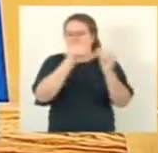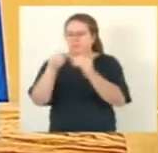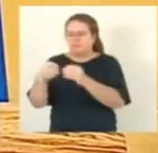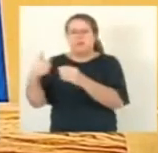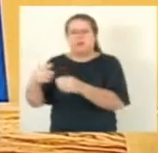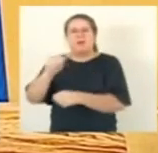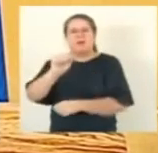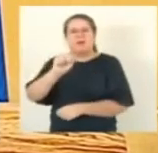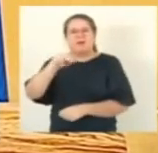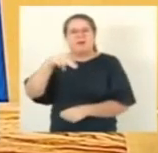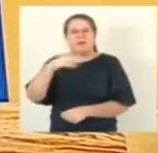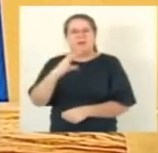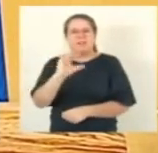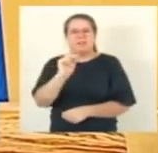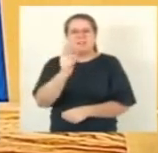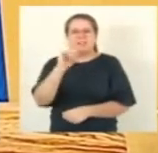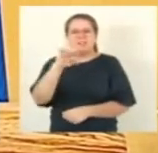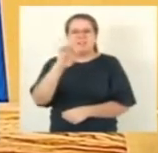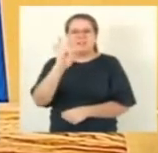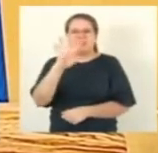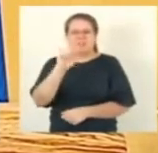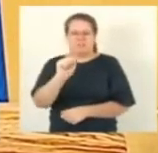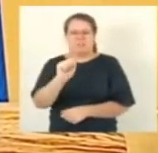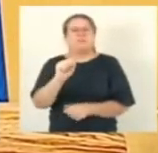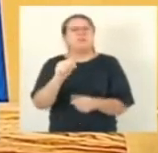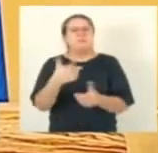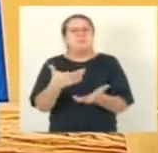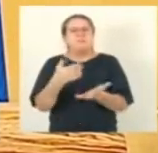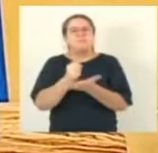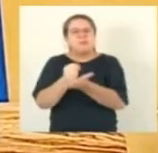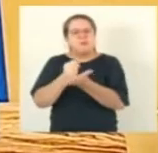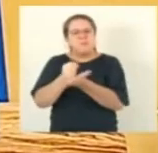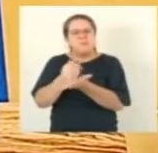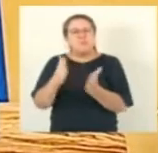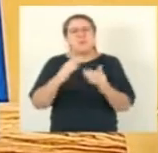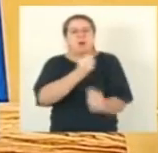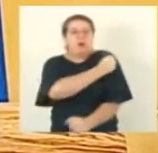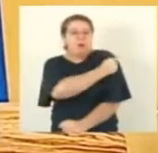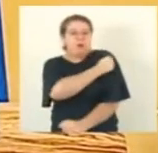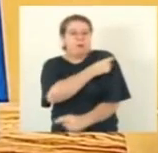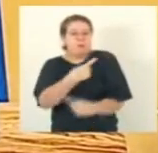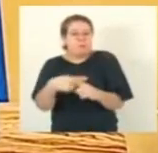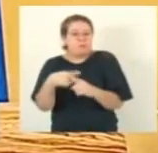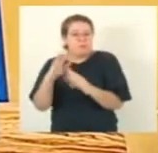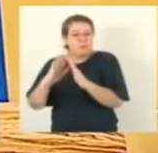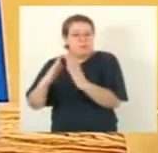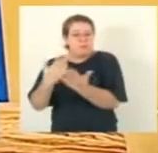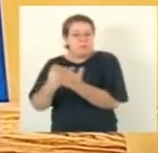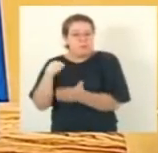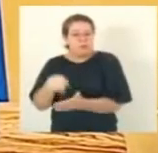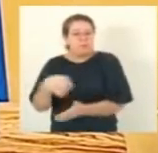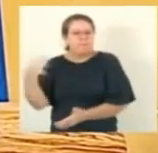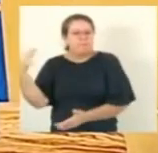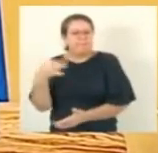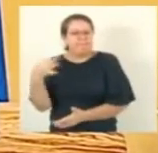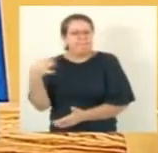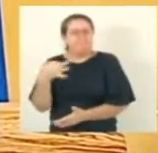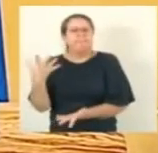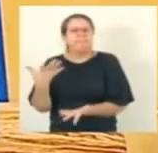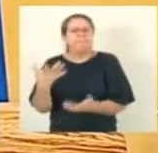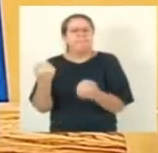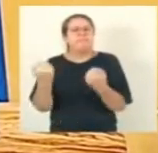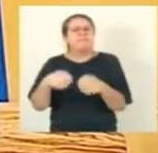para que eles cheguem a essa escola, que oferece um nível de ensino técnico de excelência. Como eu falei, já